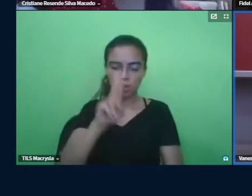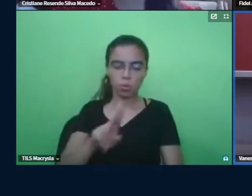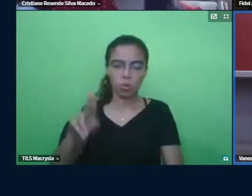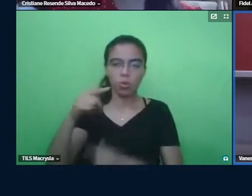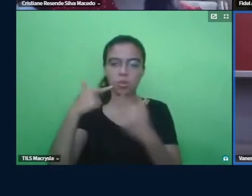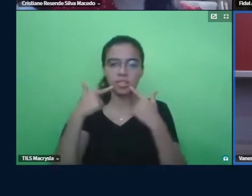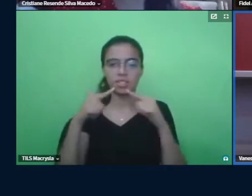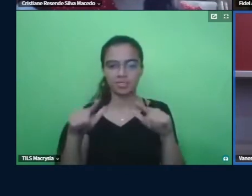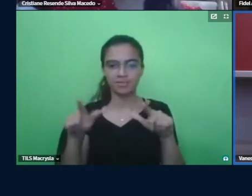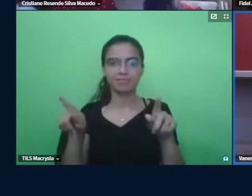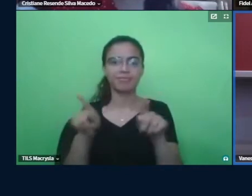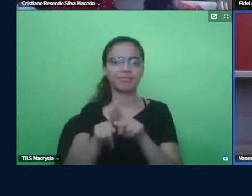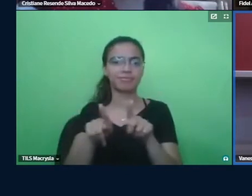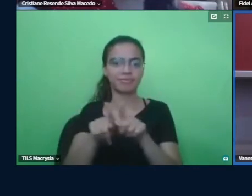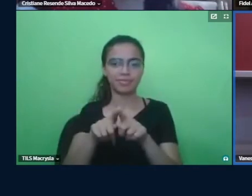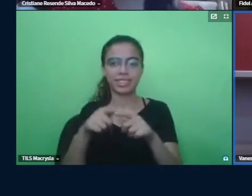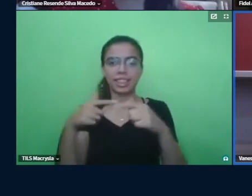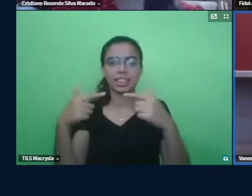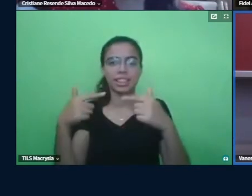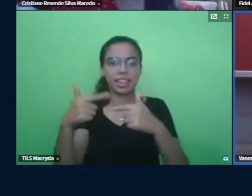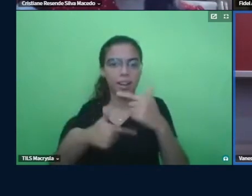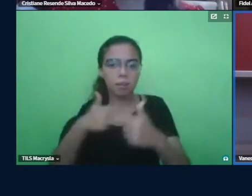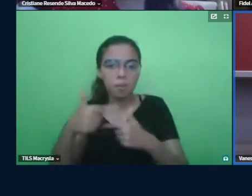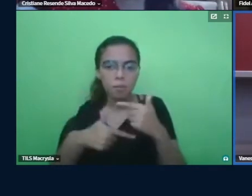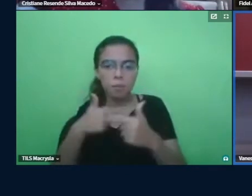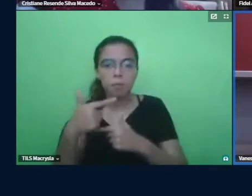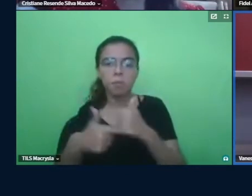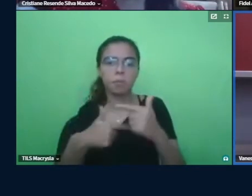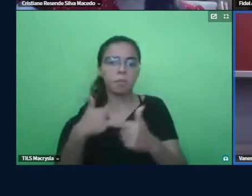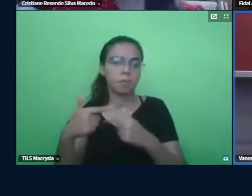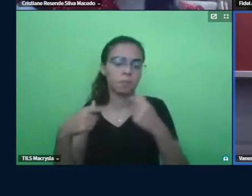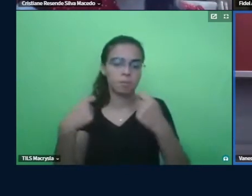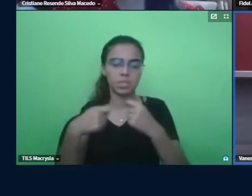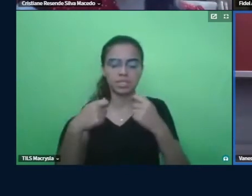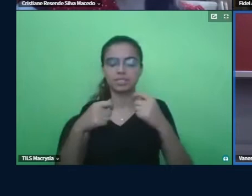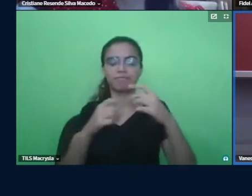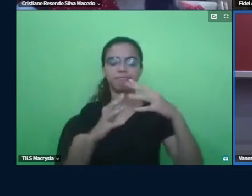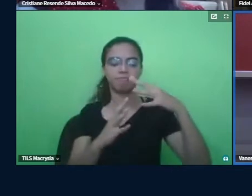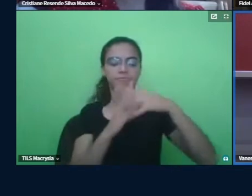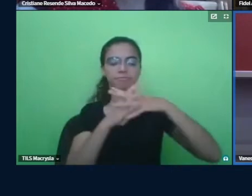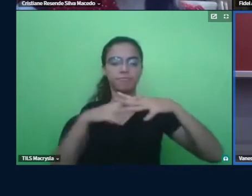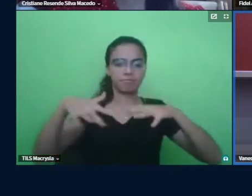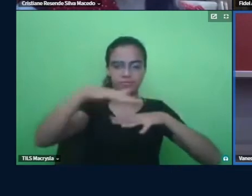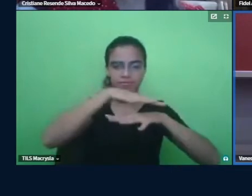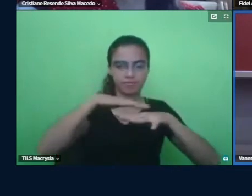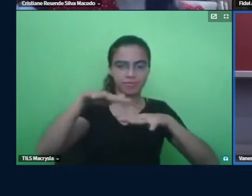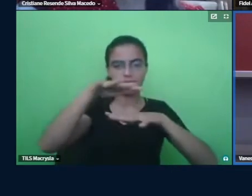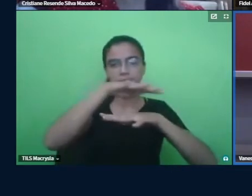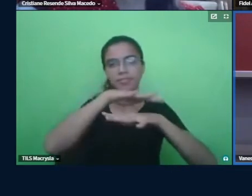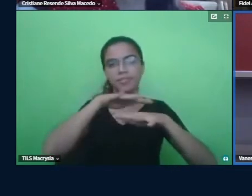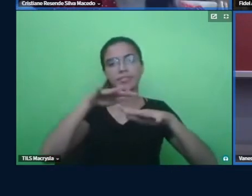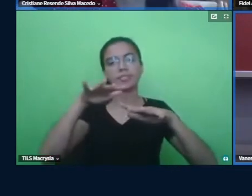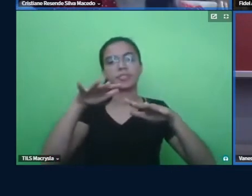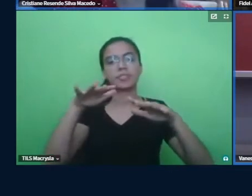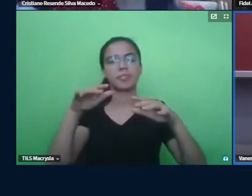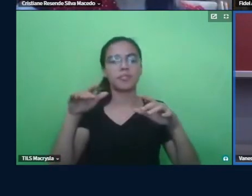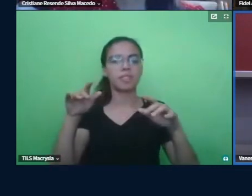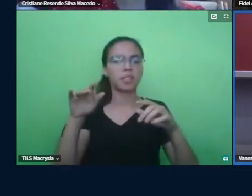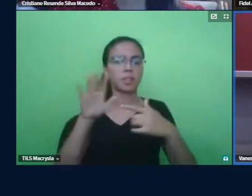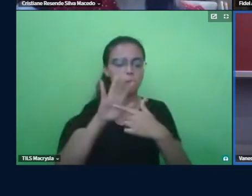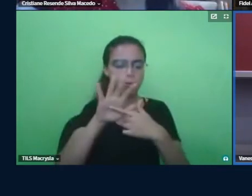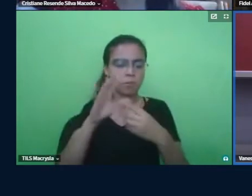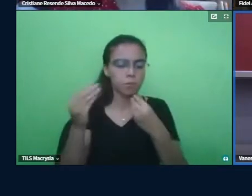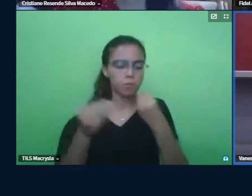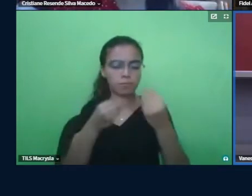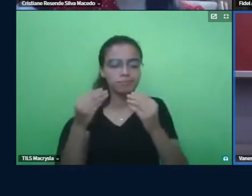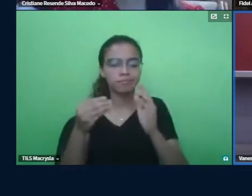uso de tarefa que requer uma metacognição, planejamento das... estabelecimento de propósitos,